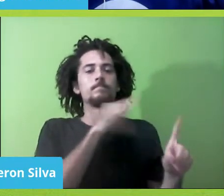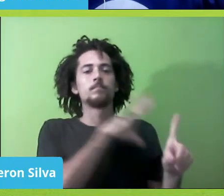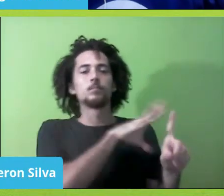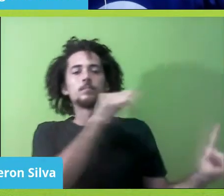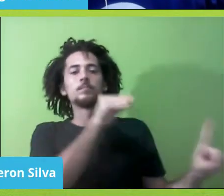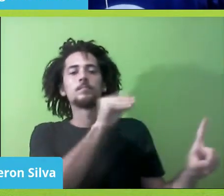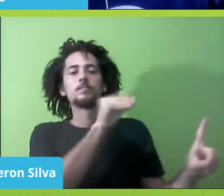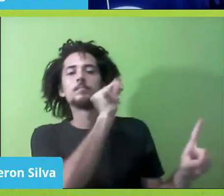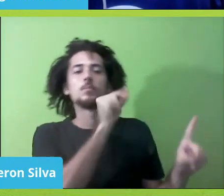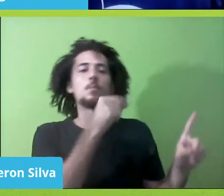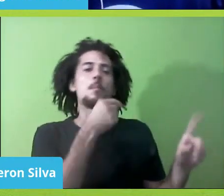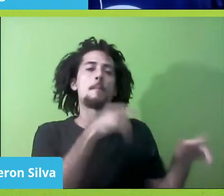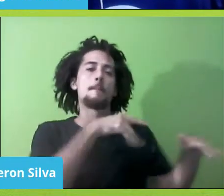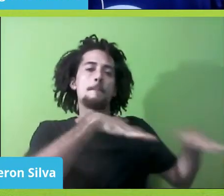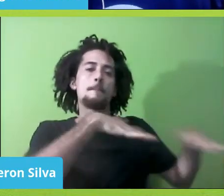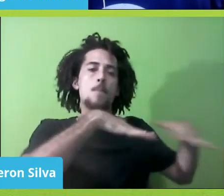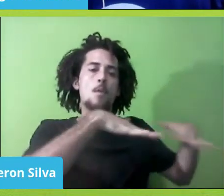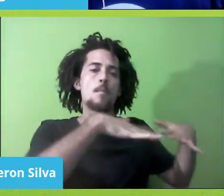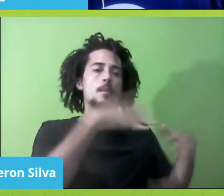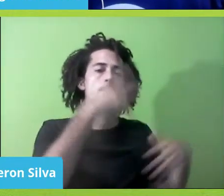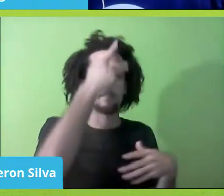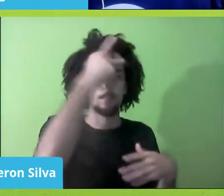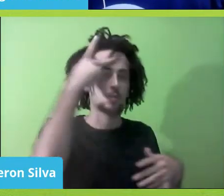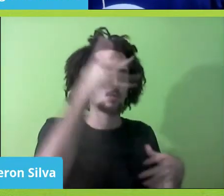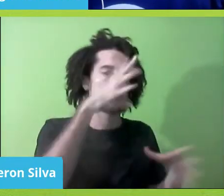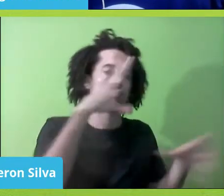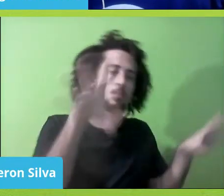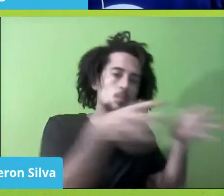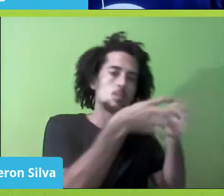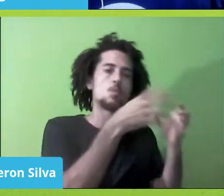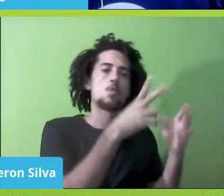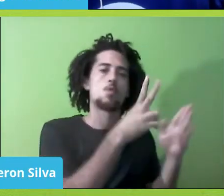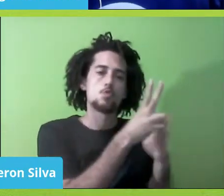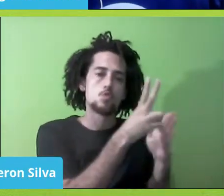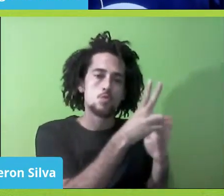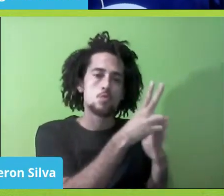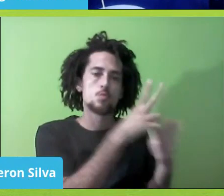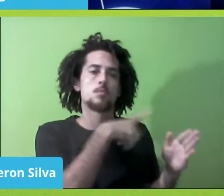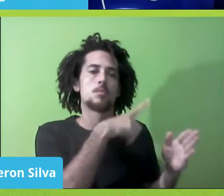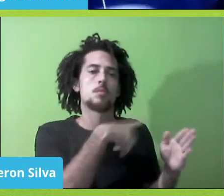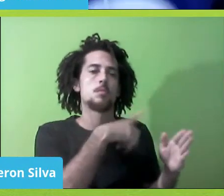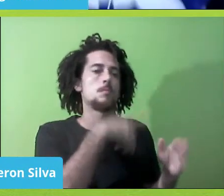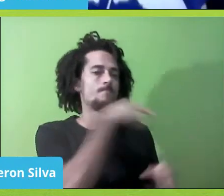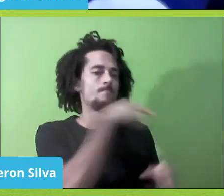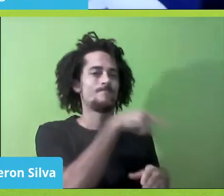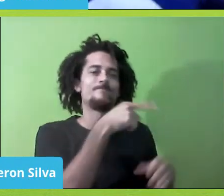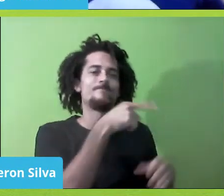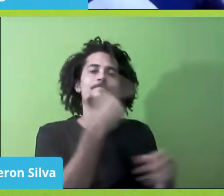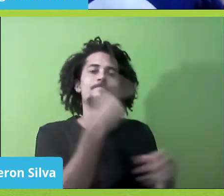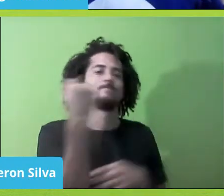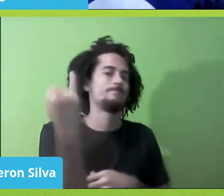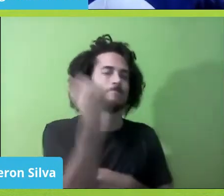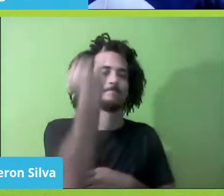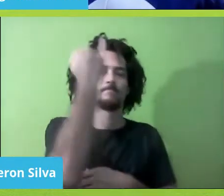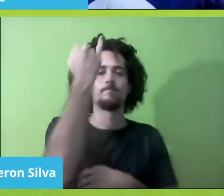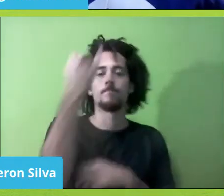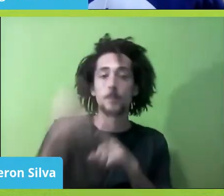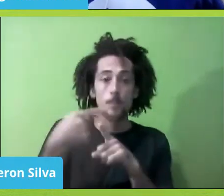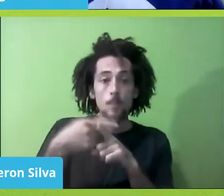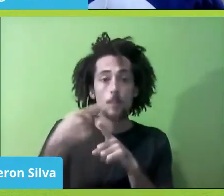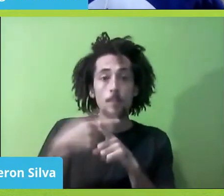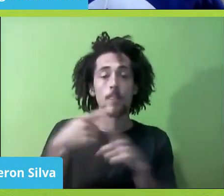Eu não sei se vocês sabem, o movimento indígena, ele tem um papel extremamente importante no processo constituinte,